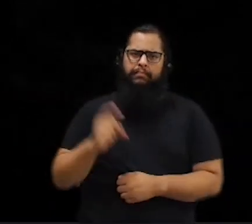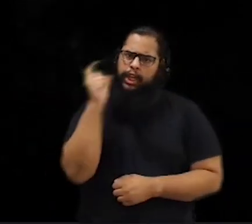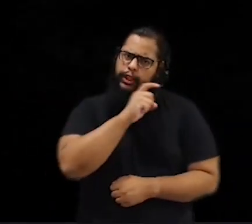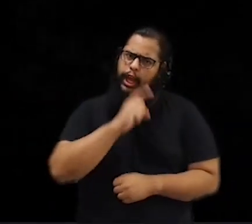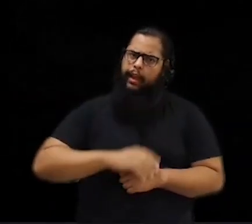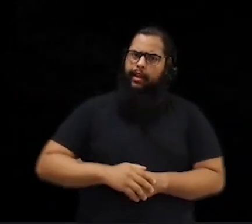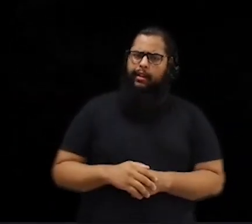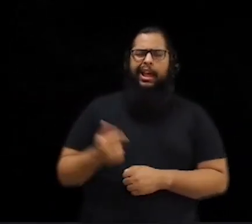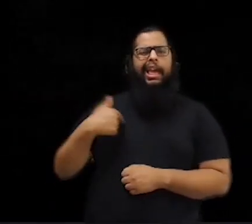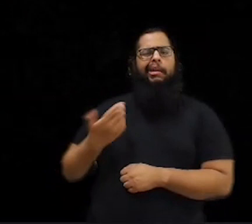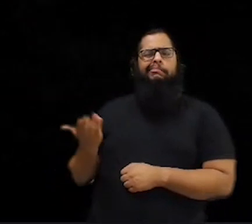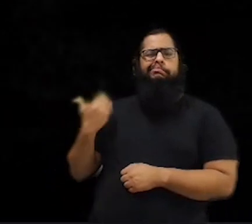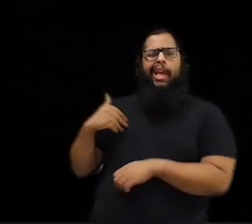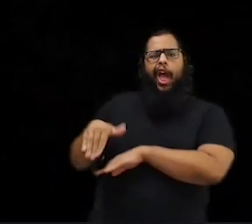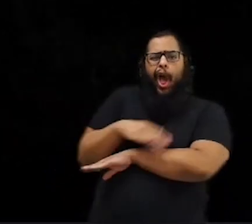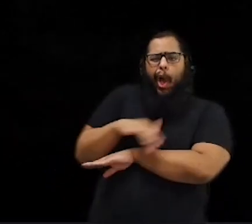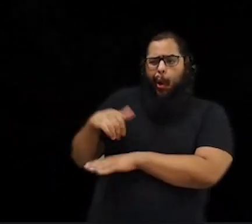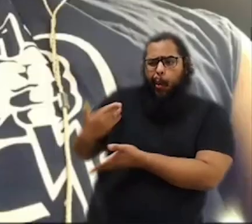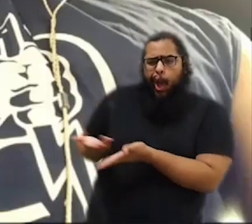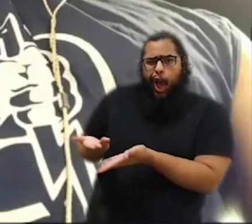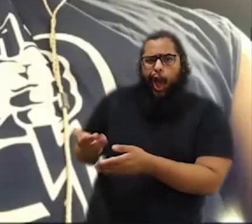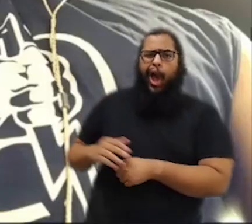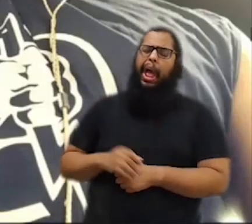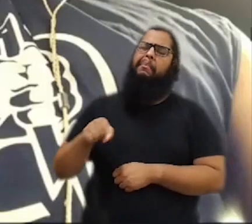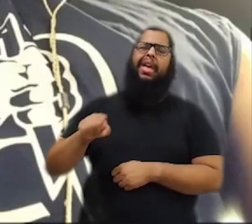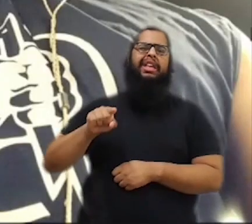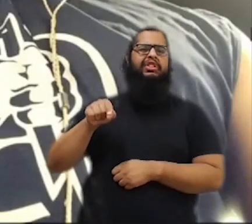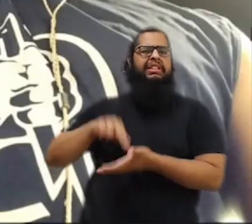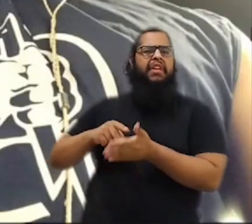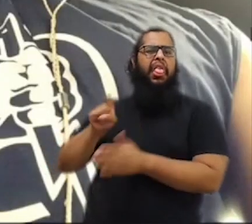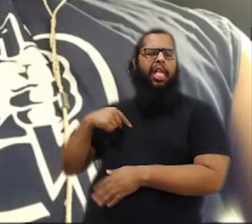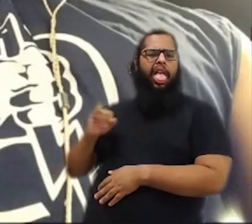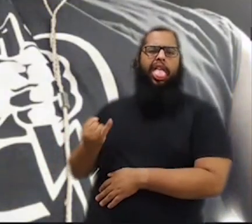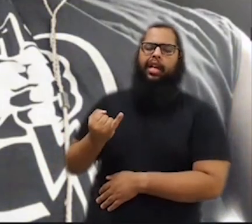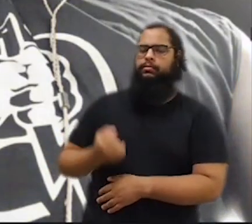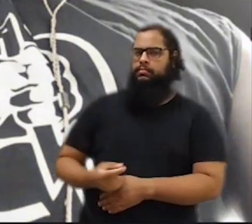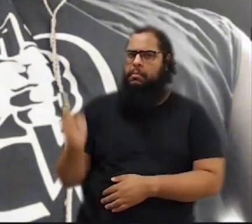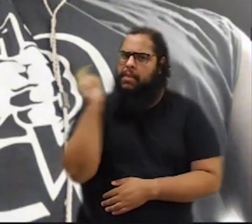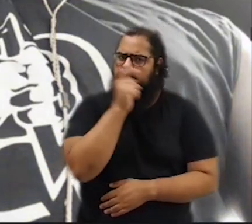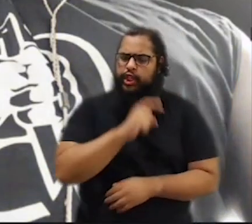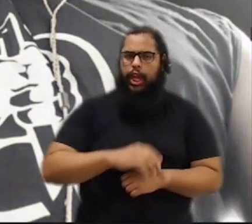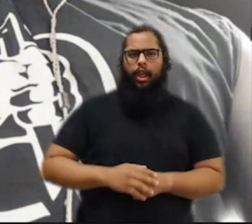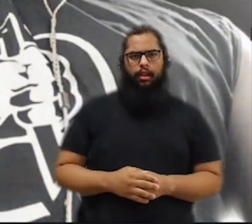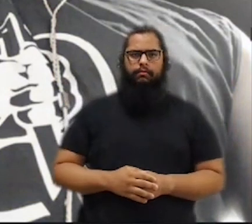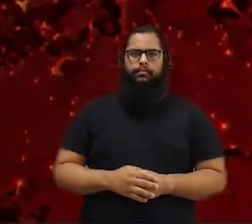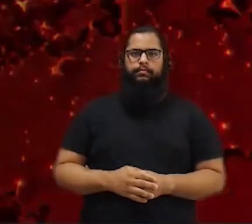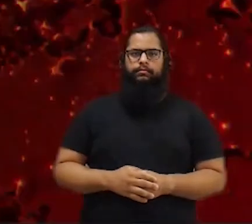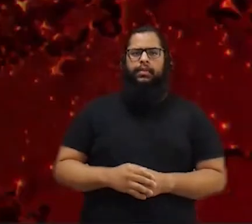Mentira! Eu tava na rua até agora há pouco. Isso não é motivo pra gente se aproveitar. Mentira!